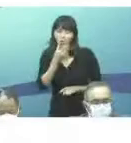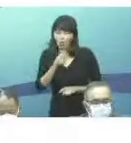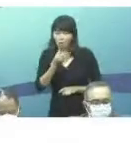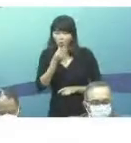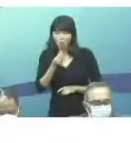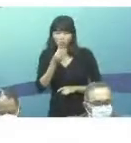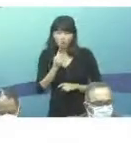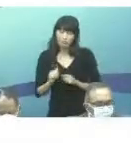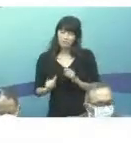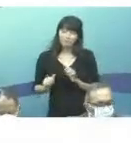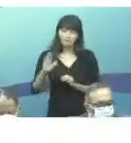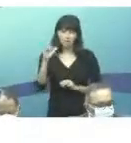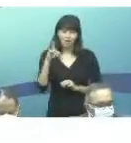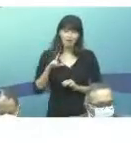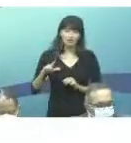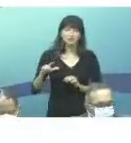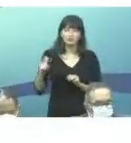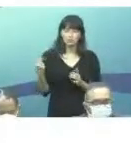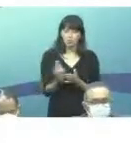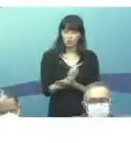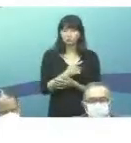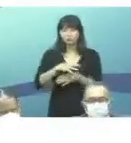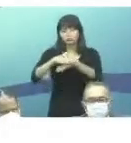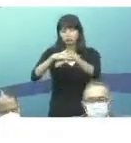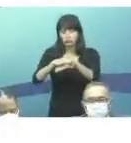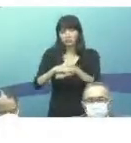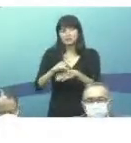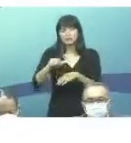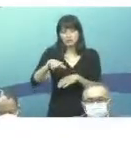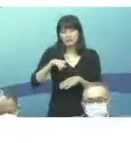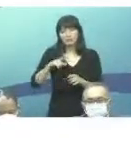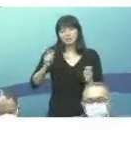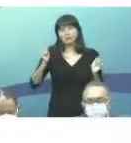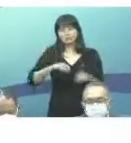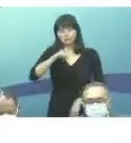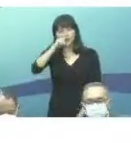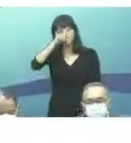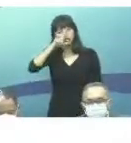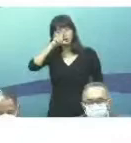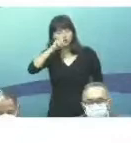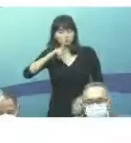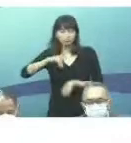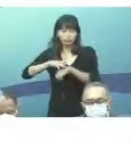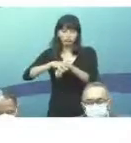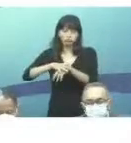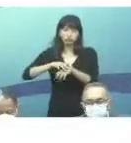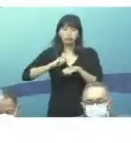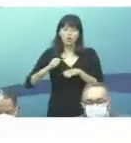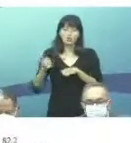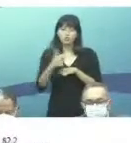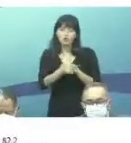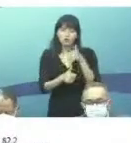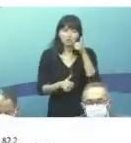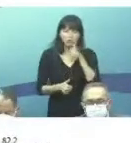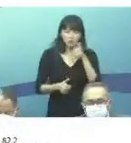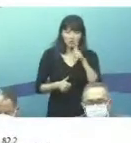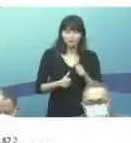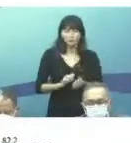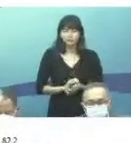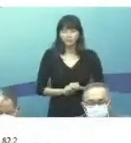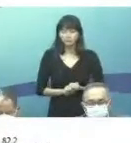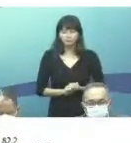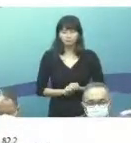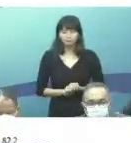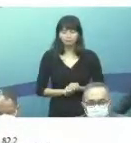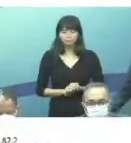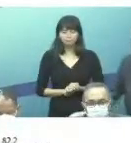uma frequência muito maior, tem muito mais chance de risco de adoecimento do que o sexo feminino. Próximo